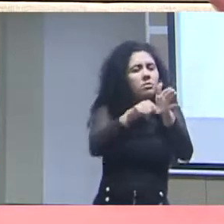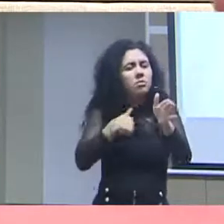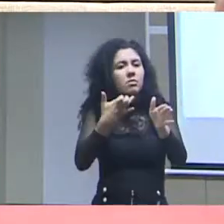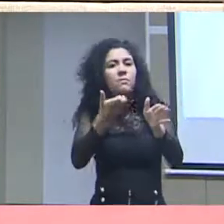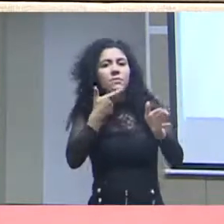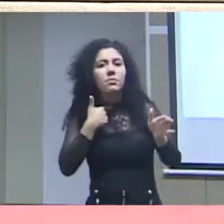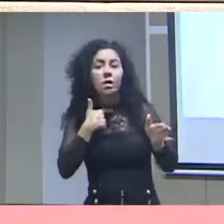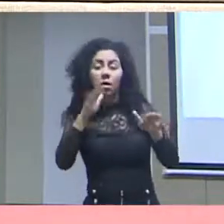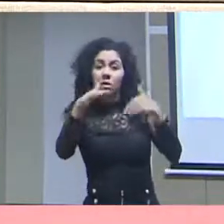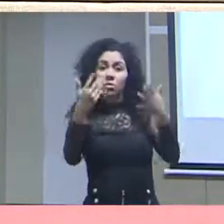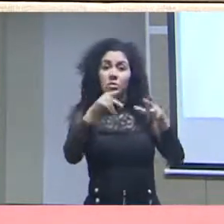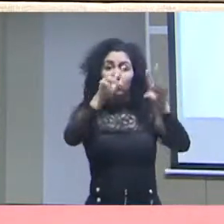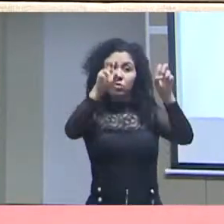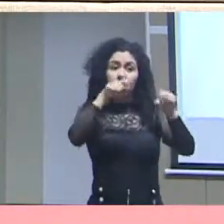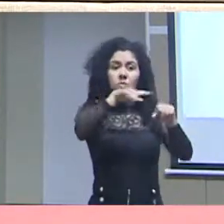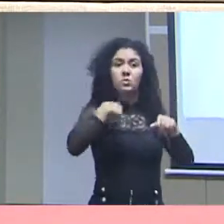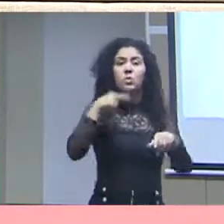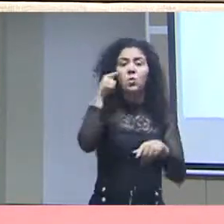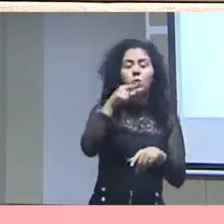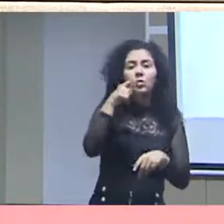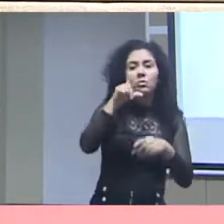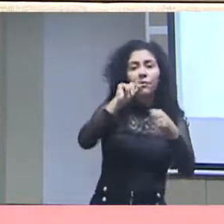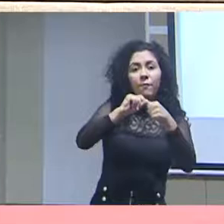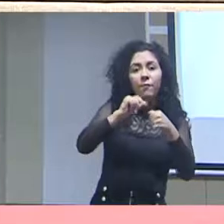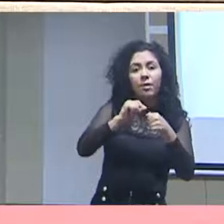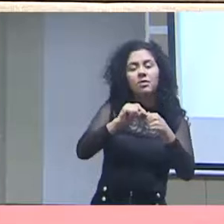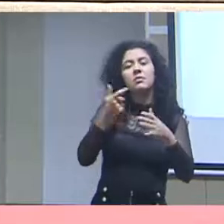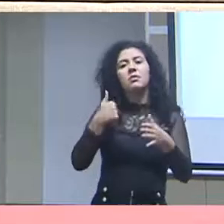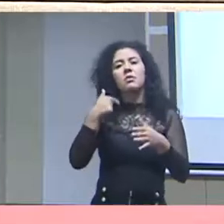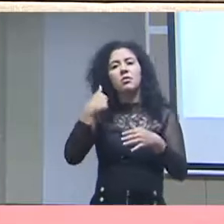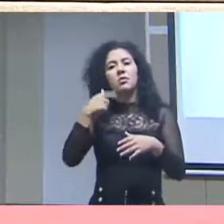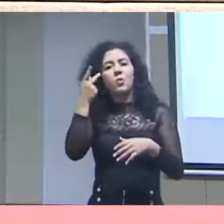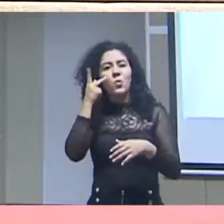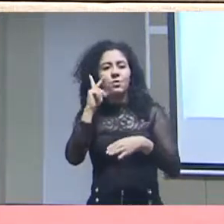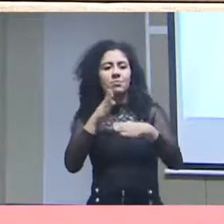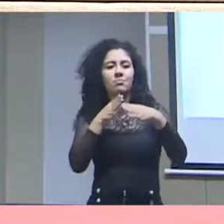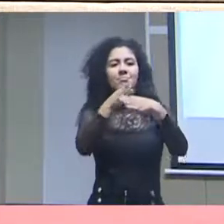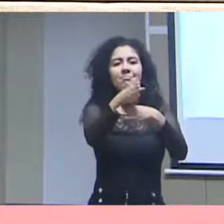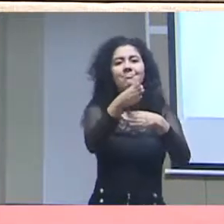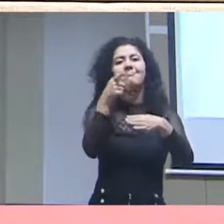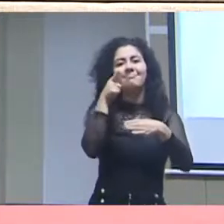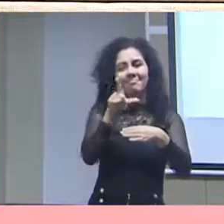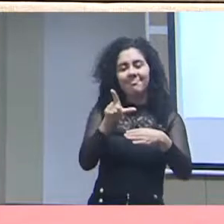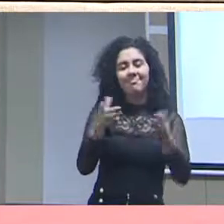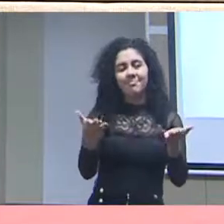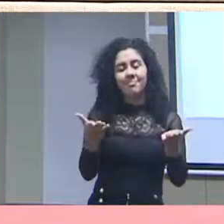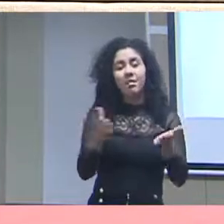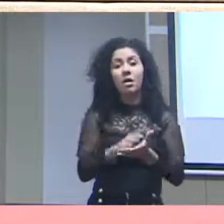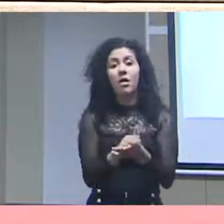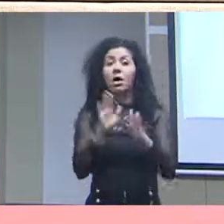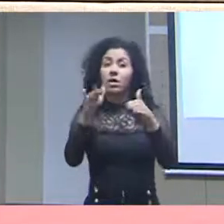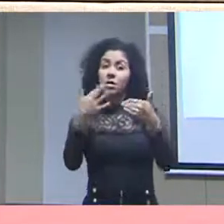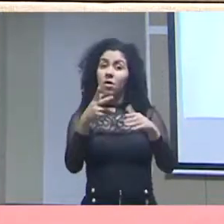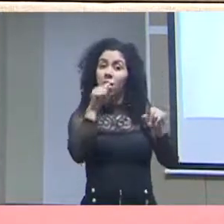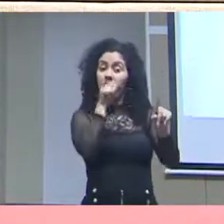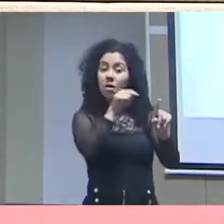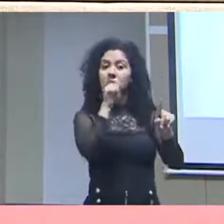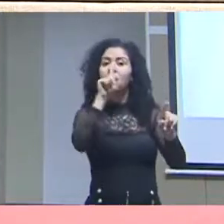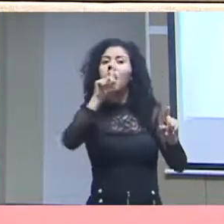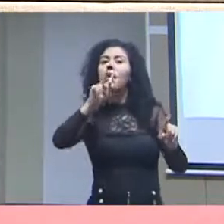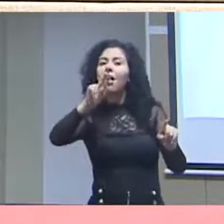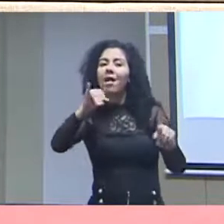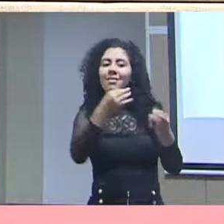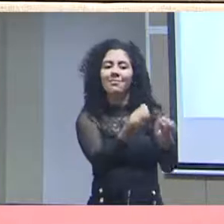que eu quero levar, e, apesar disso, que eu tenha as condições mínimas para chegar a este lugar. E é isso aí que vai